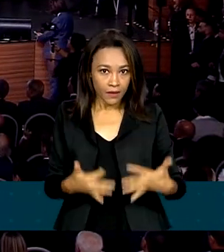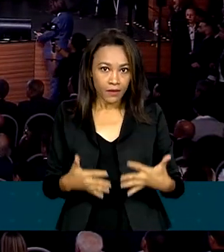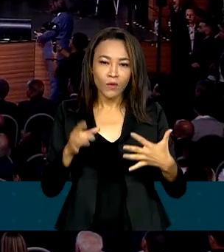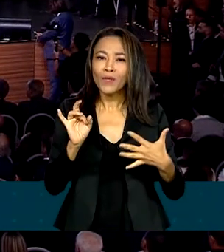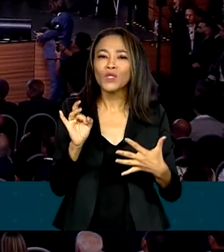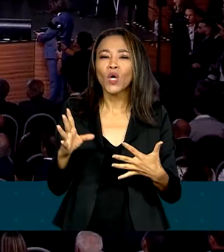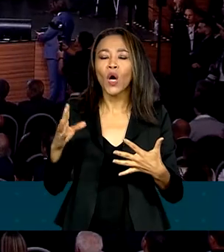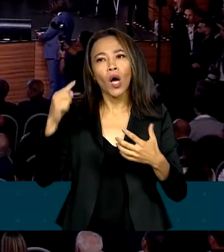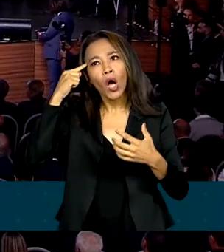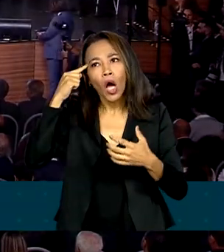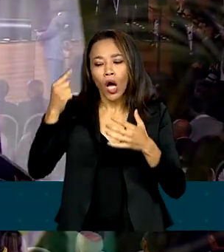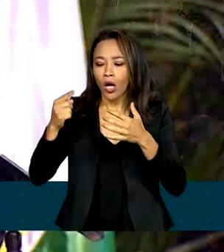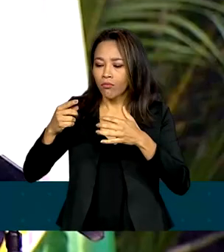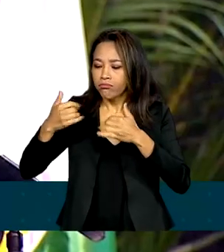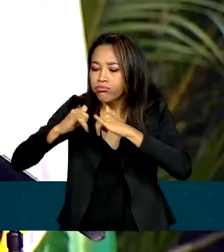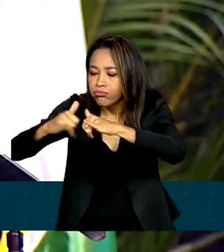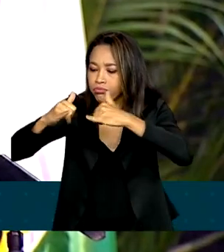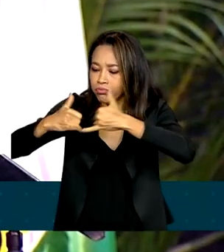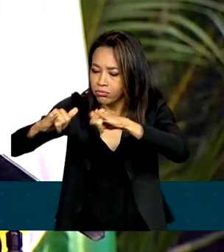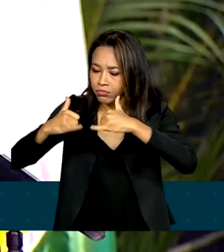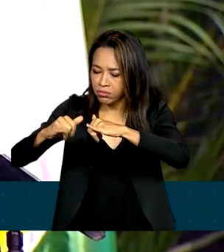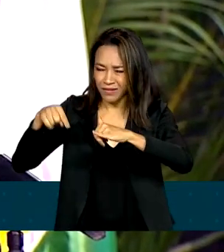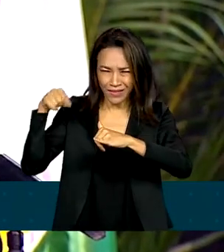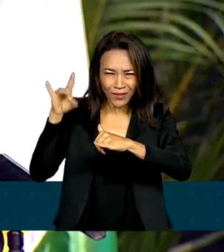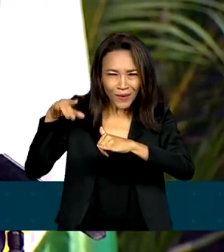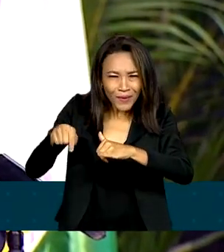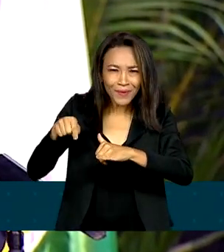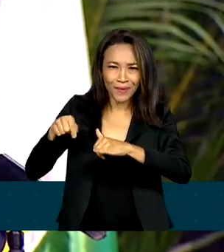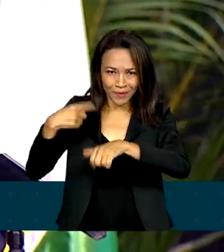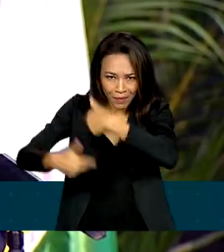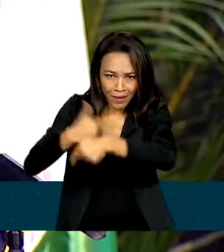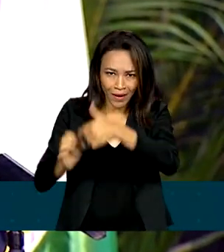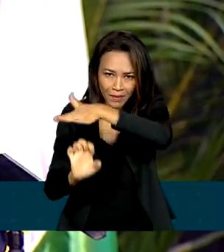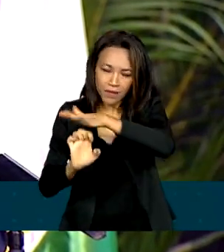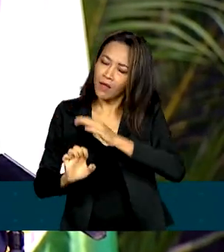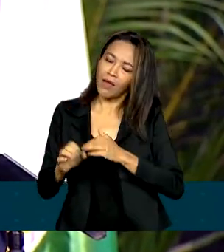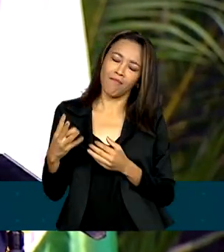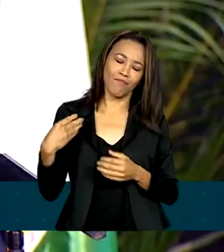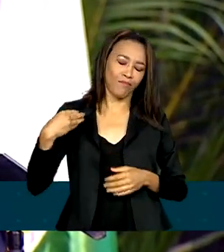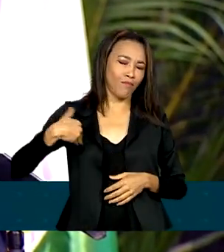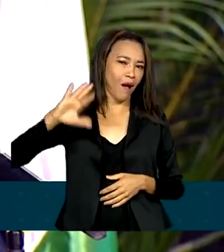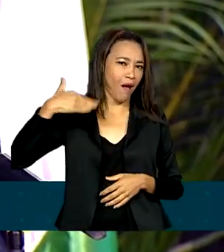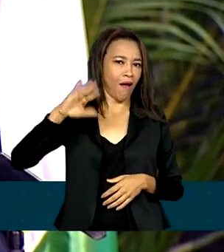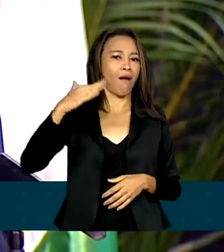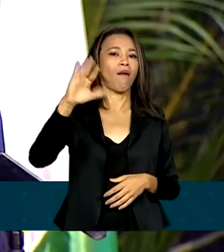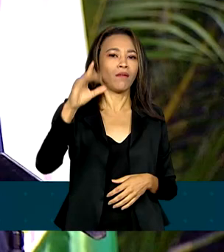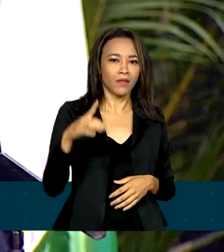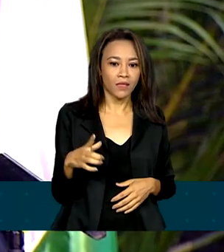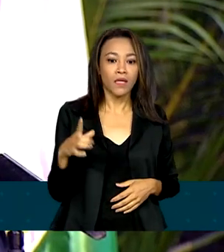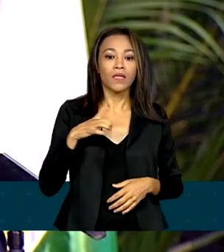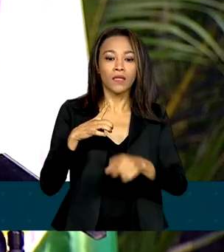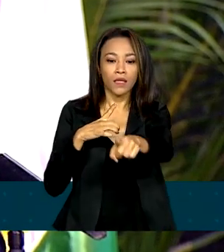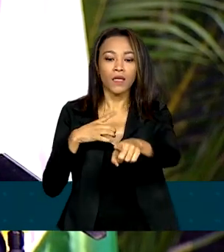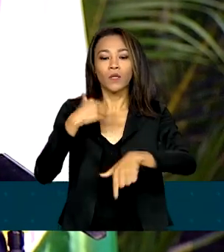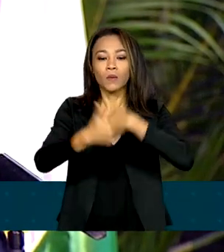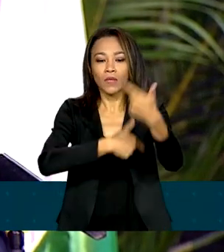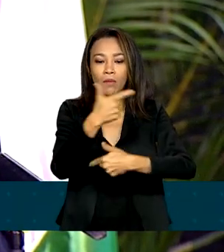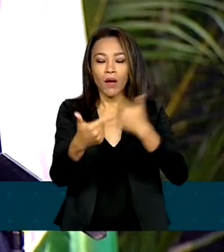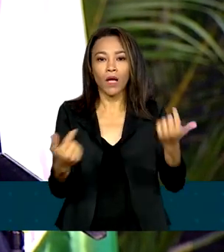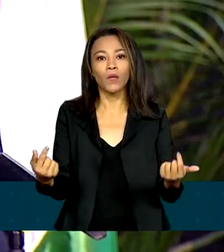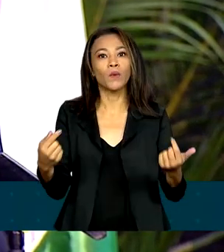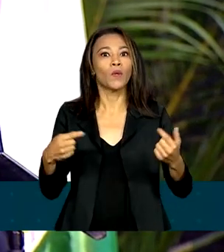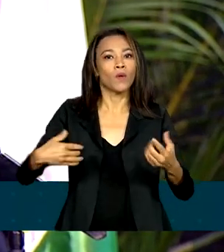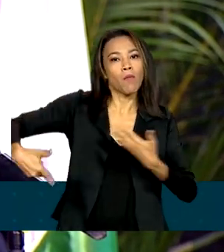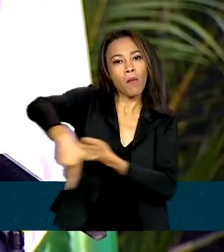energia. Itaipu é muito mais. É, antes de tudo, um exemplo de projeto bilateral de reconciliação,